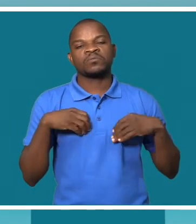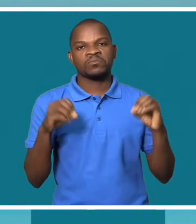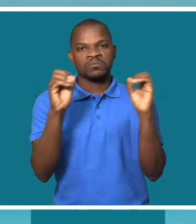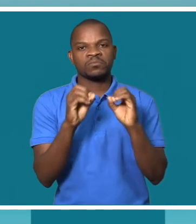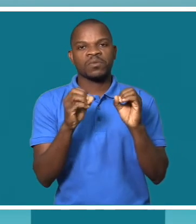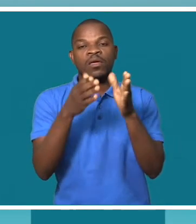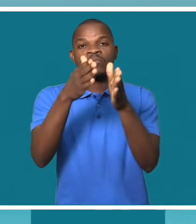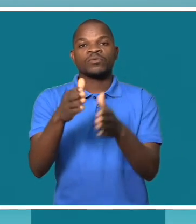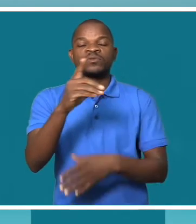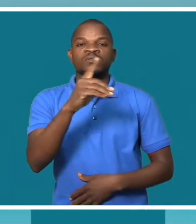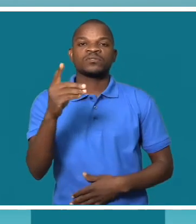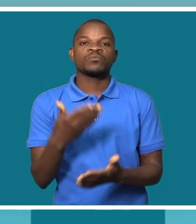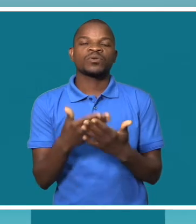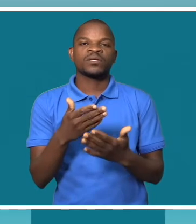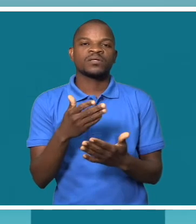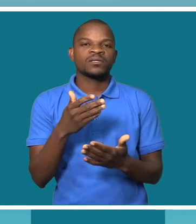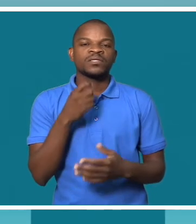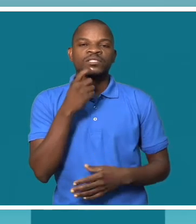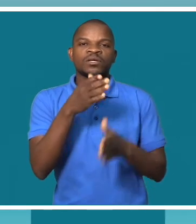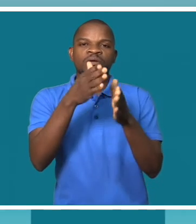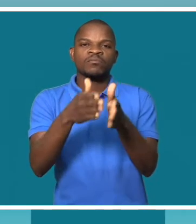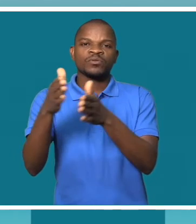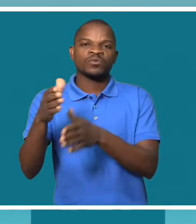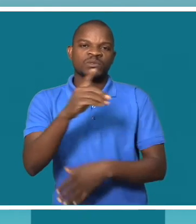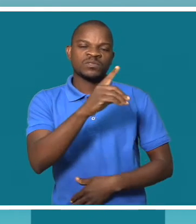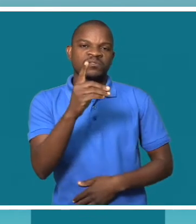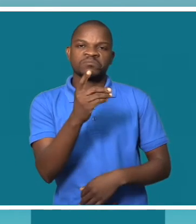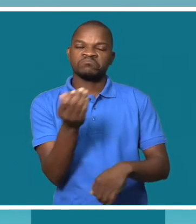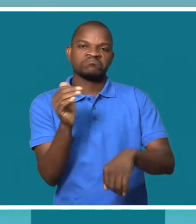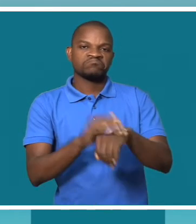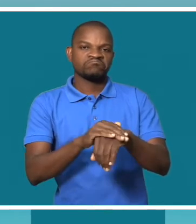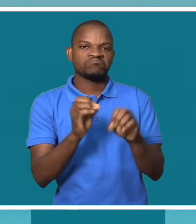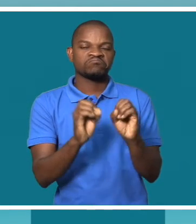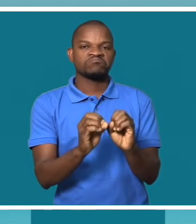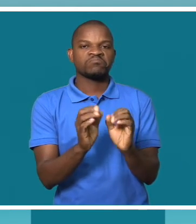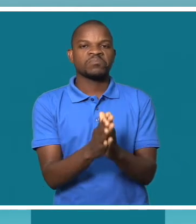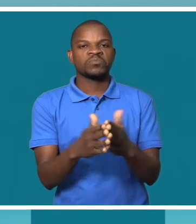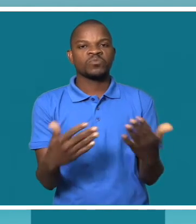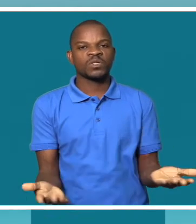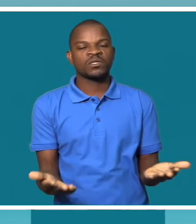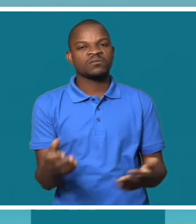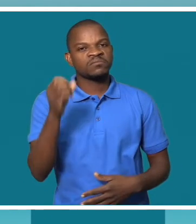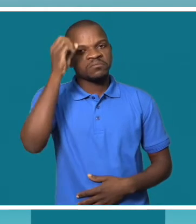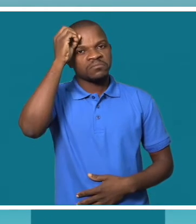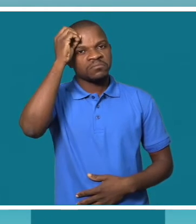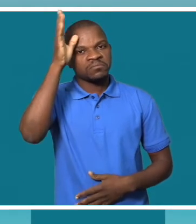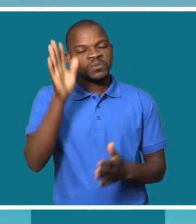com deficiência é que as pessoas com deficiência não têm habilitações ou capacidades ou conhecimento